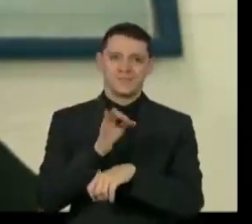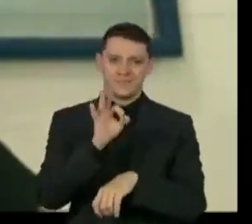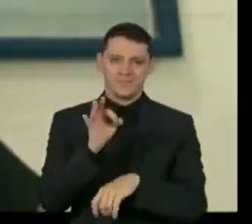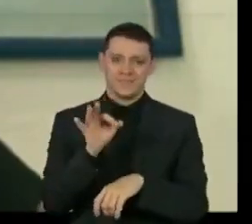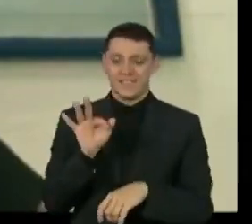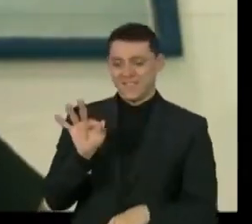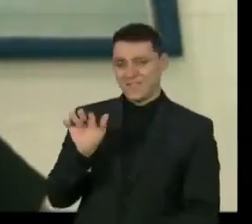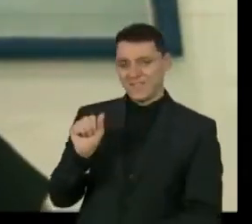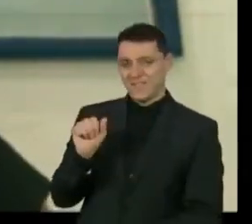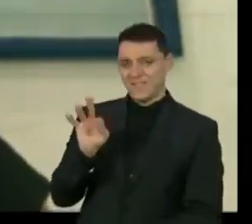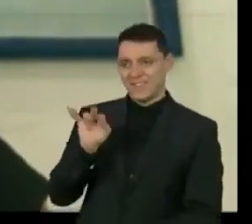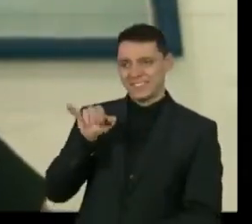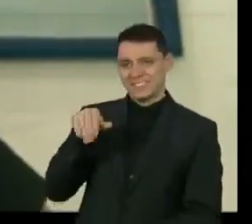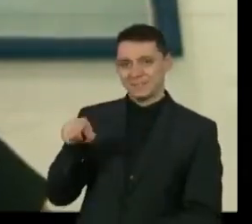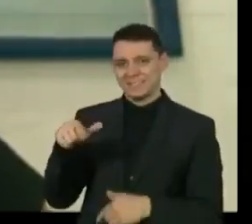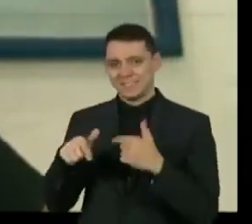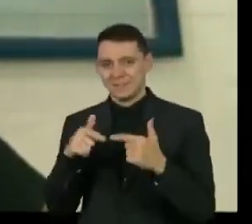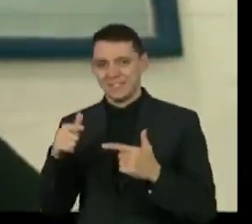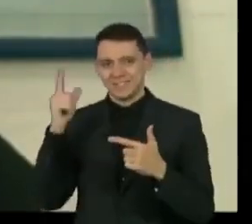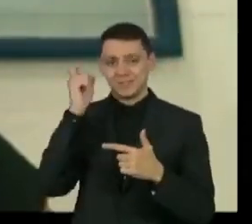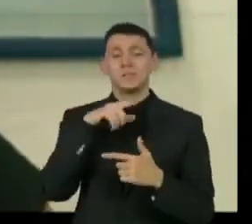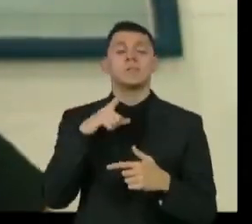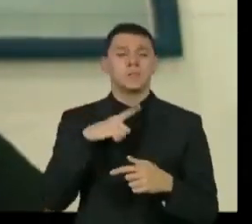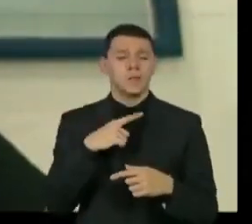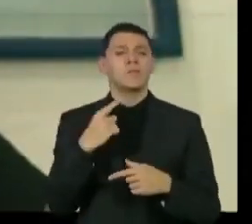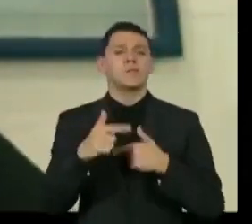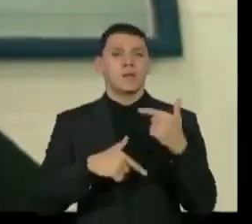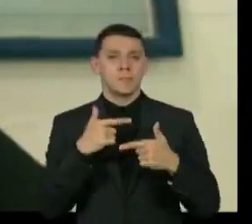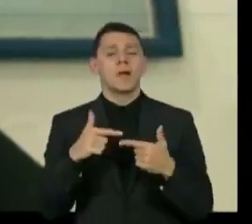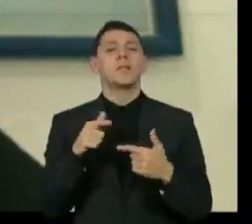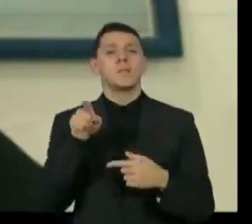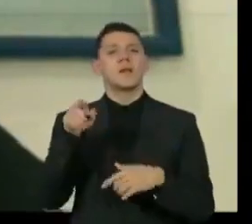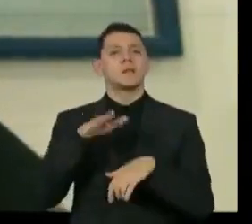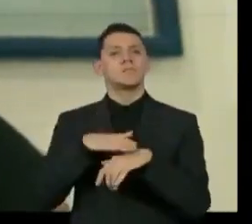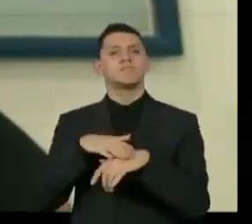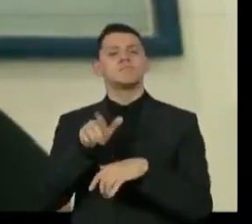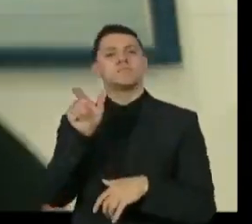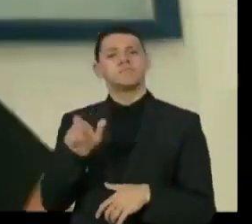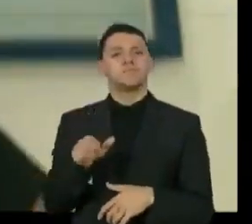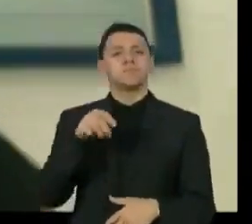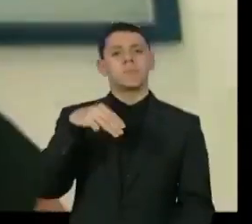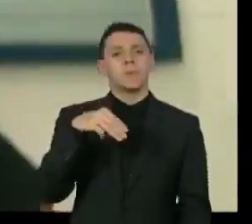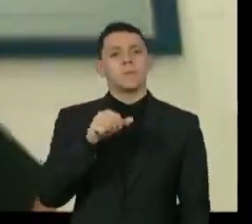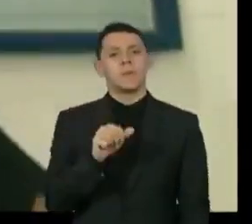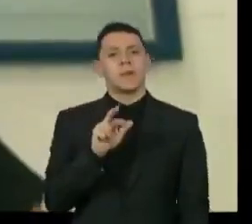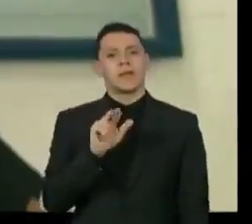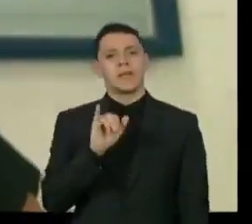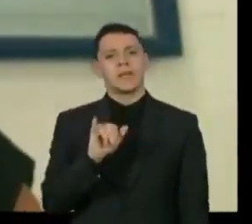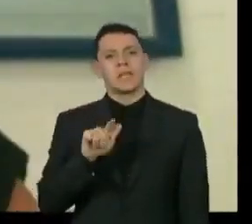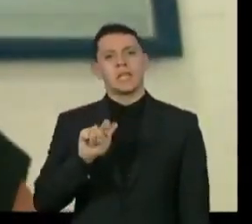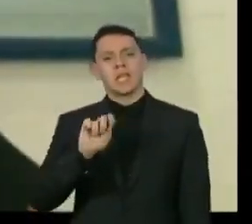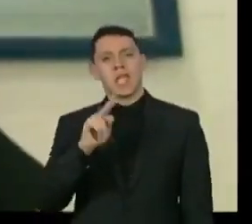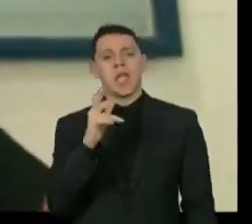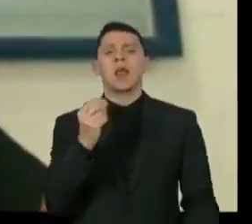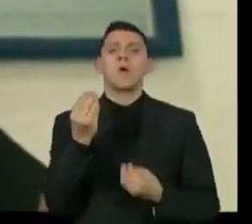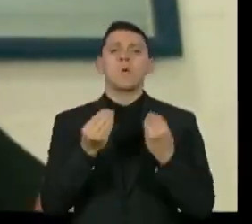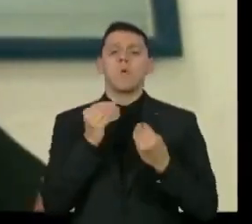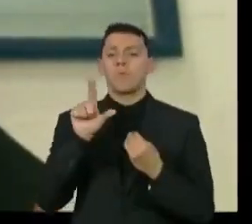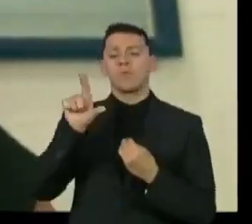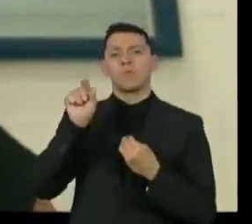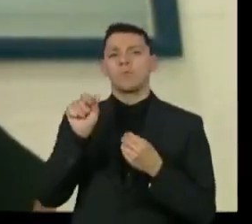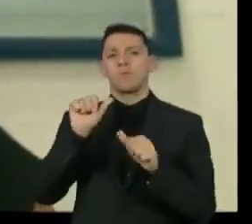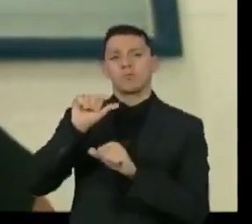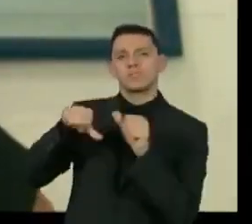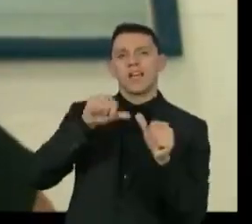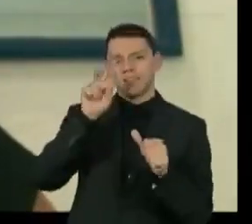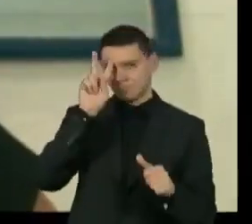foi o trabalho que chegou a ser feito com o Mano Brown Para que ele vivesse o Marighella E como é que foi a escolha do seu Jorge E depois também como é que foi dirigir o